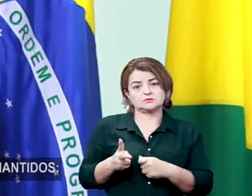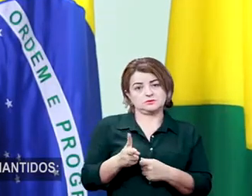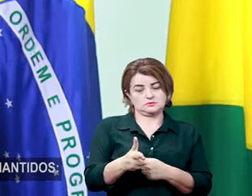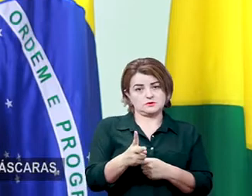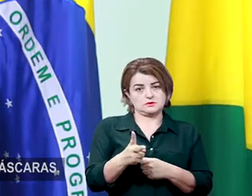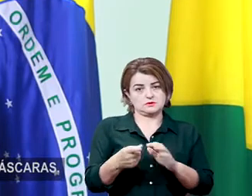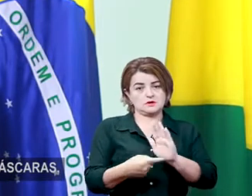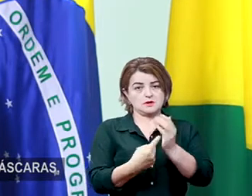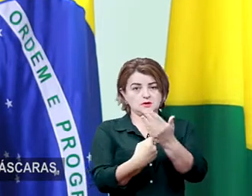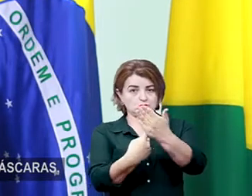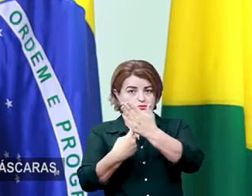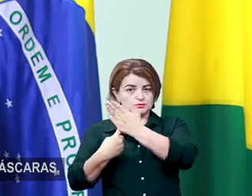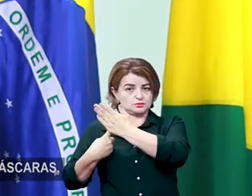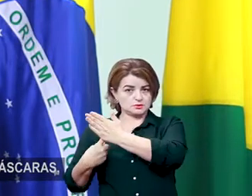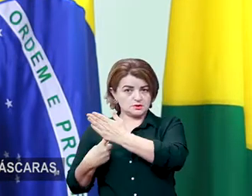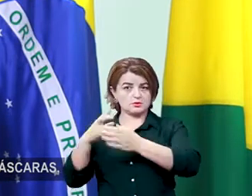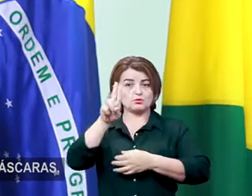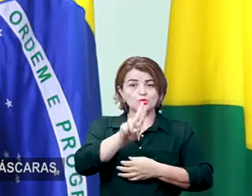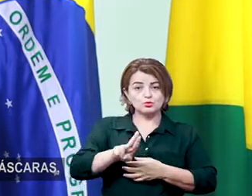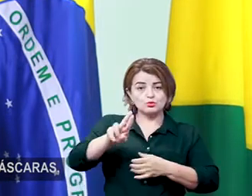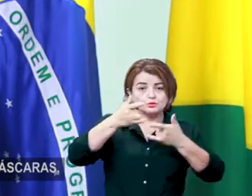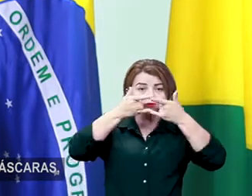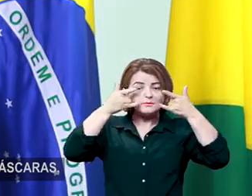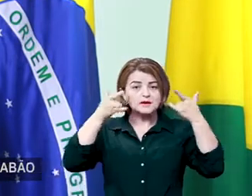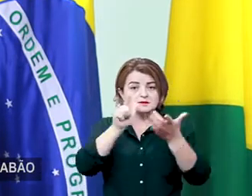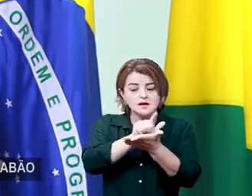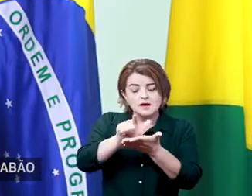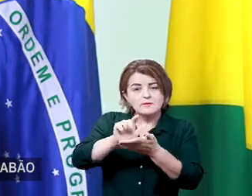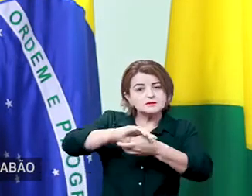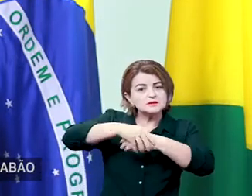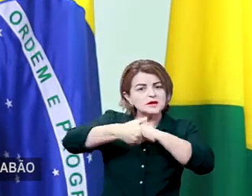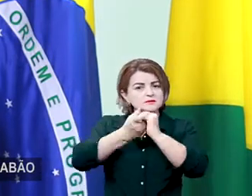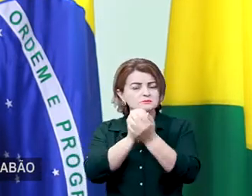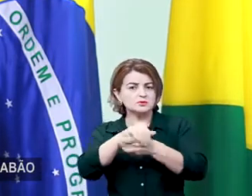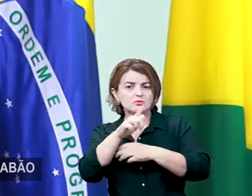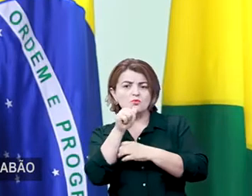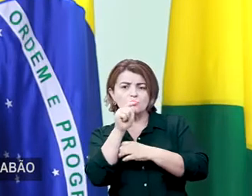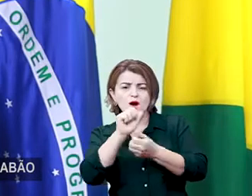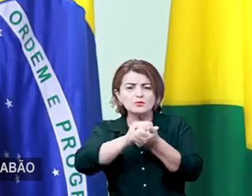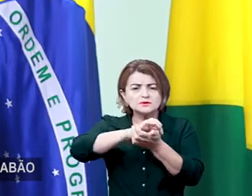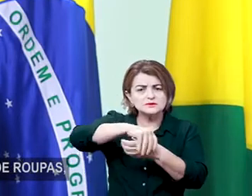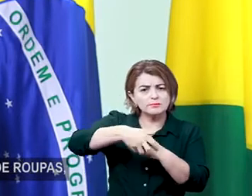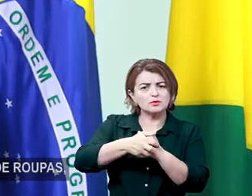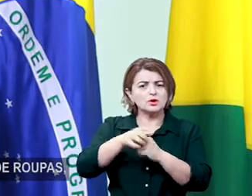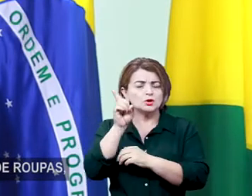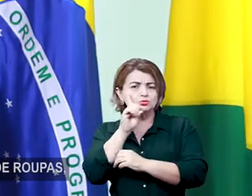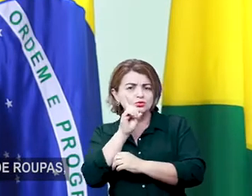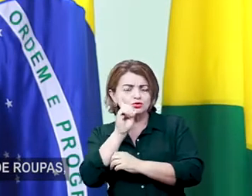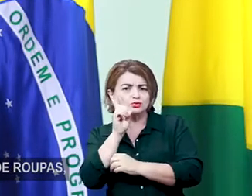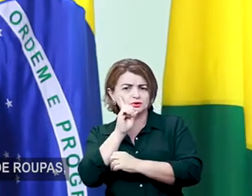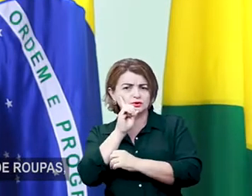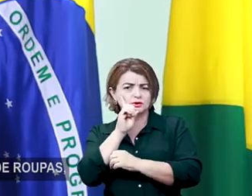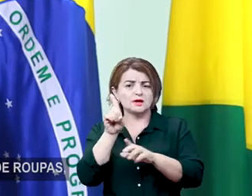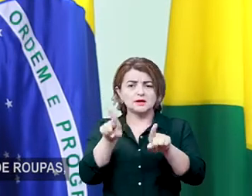mantidos. O distanciamento social, o uso de máscaras, a limpeza das mãos com água e sabão várias vezes ao